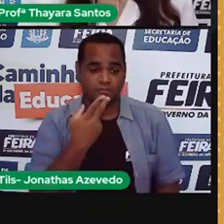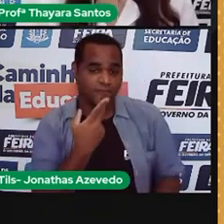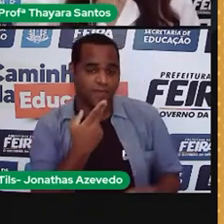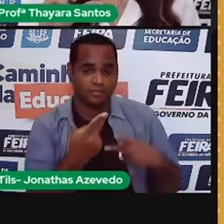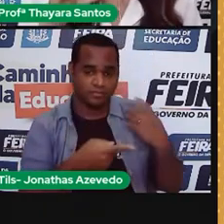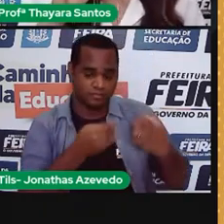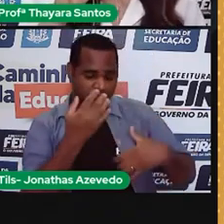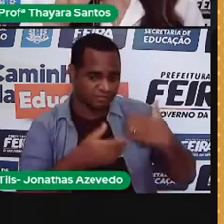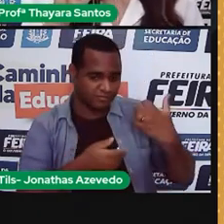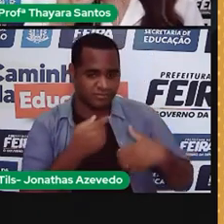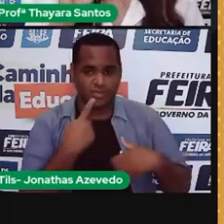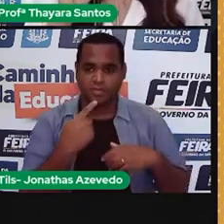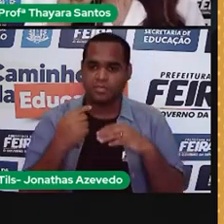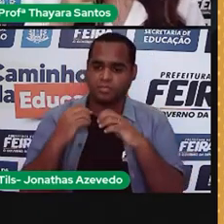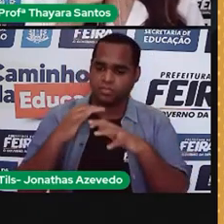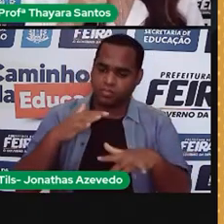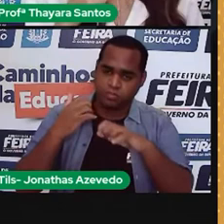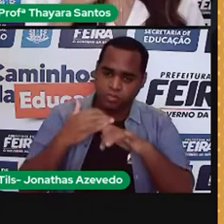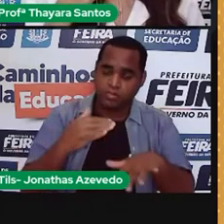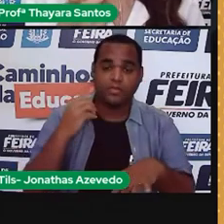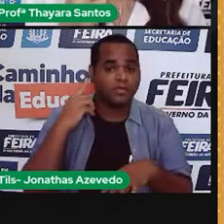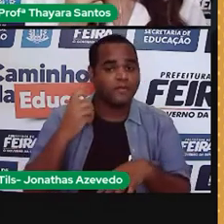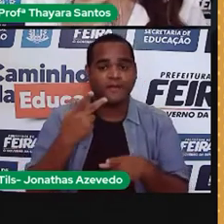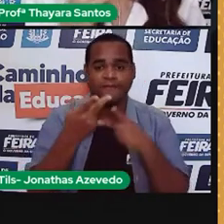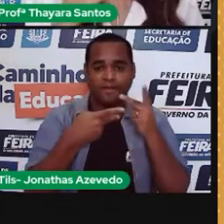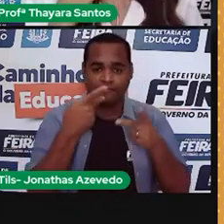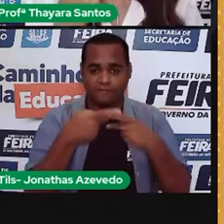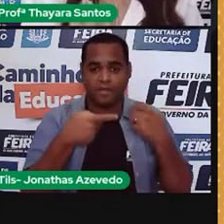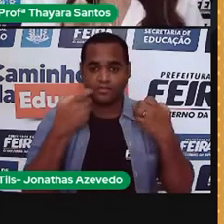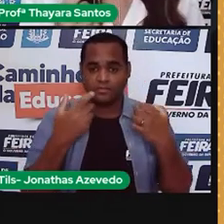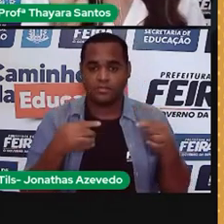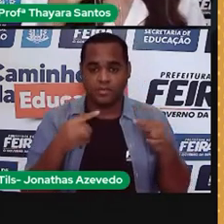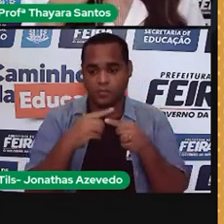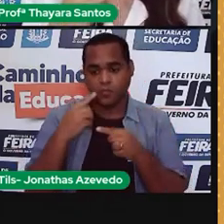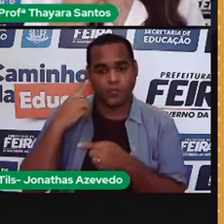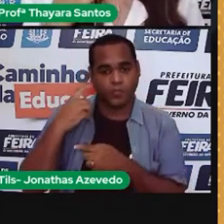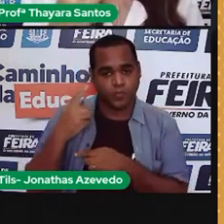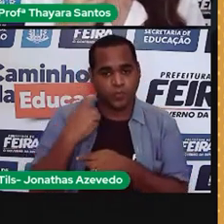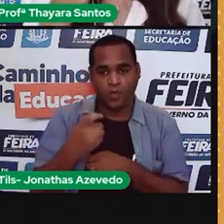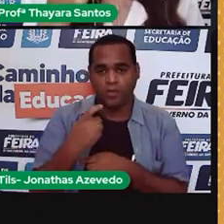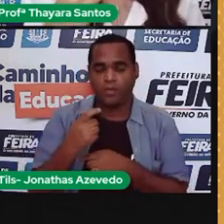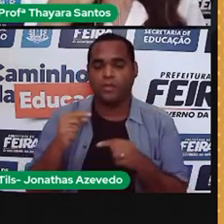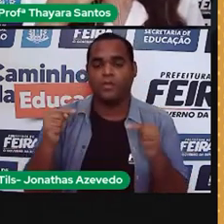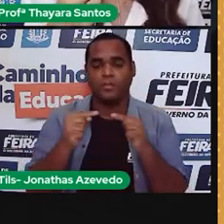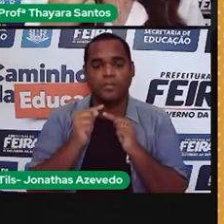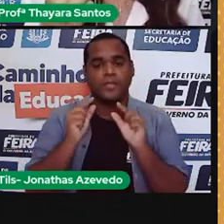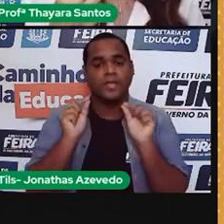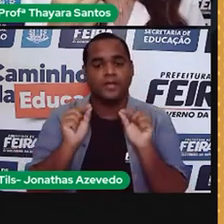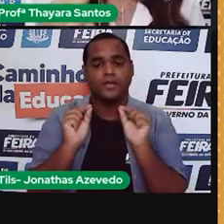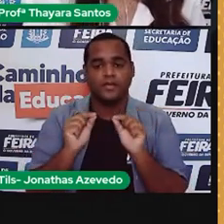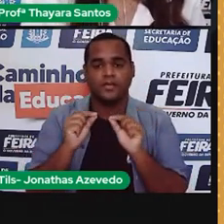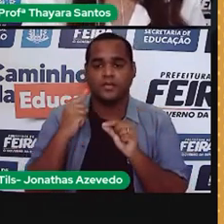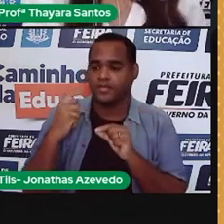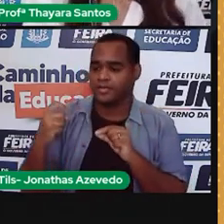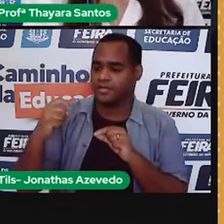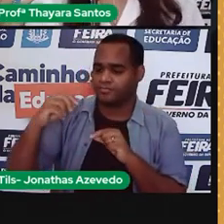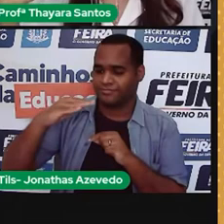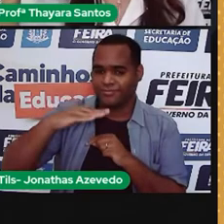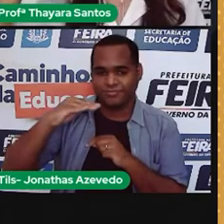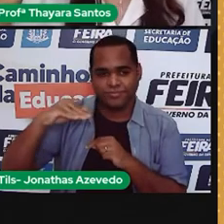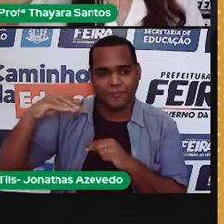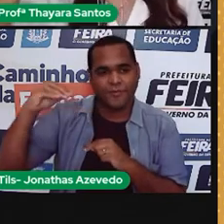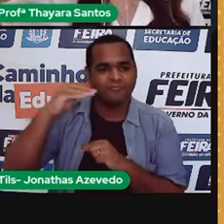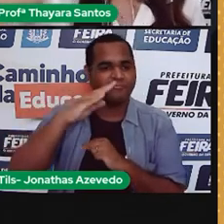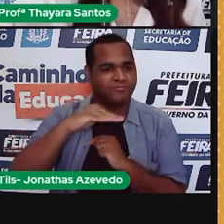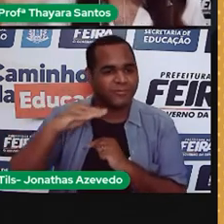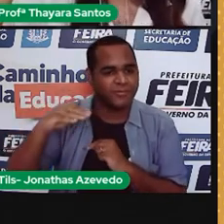vocês agora, esse processo nosso de falar, emitir um som, está gerando aqui uma energia em forma de onda que está saindo